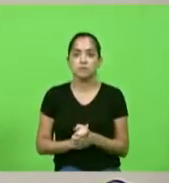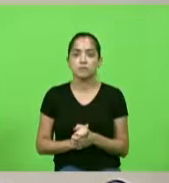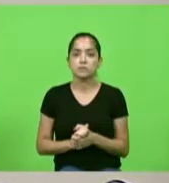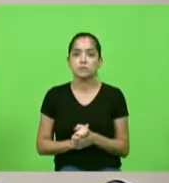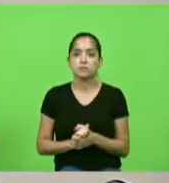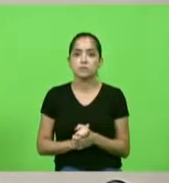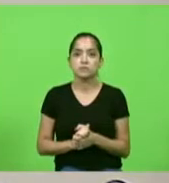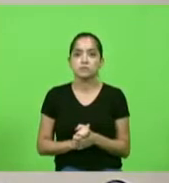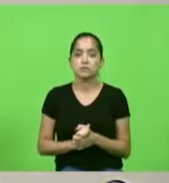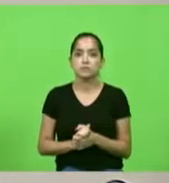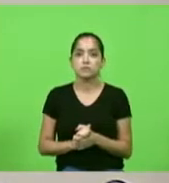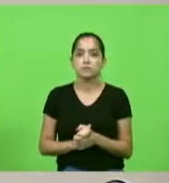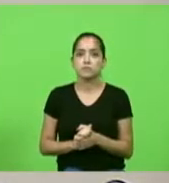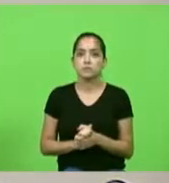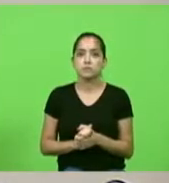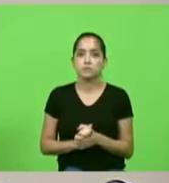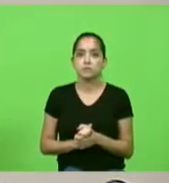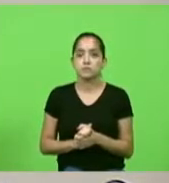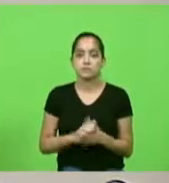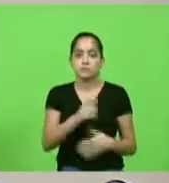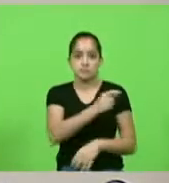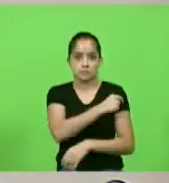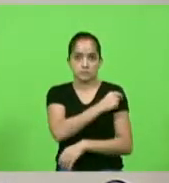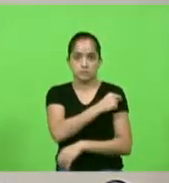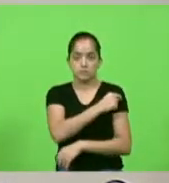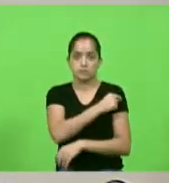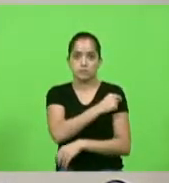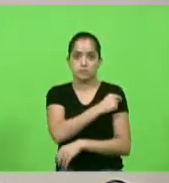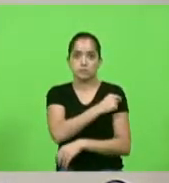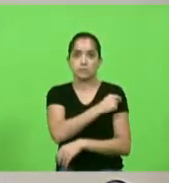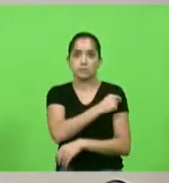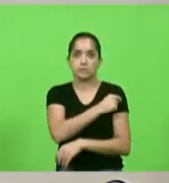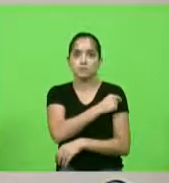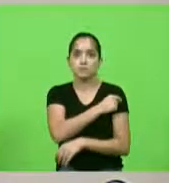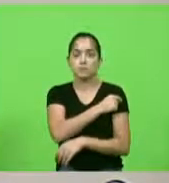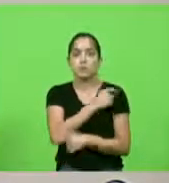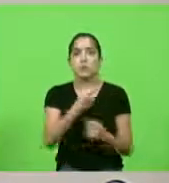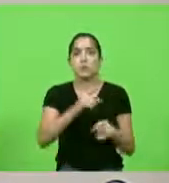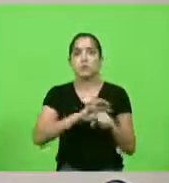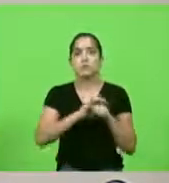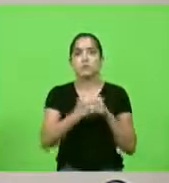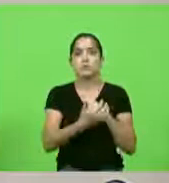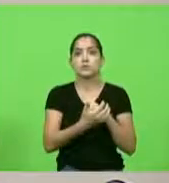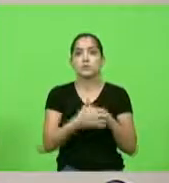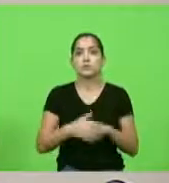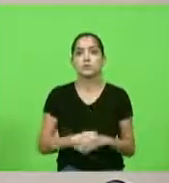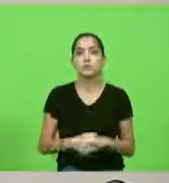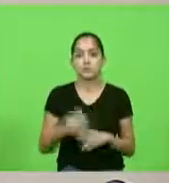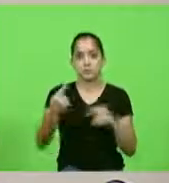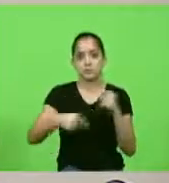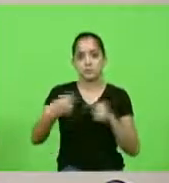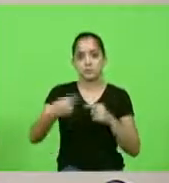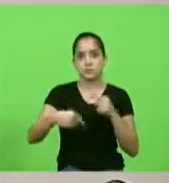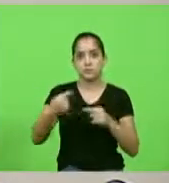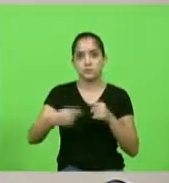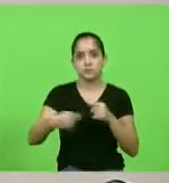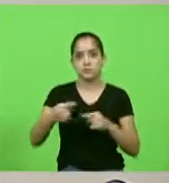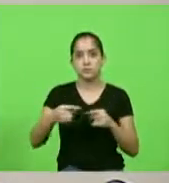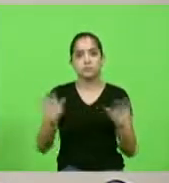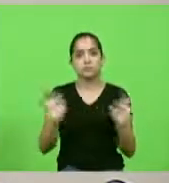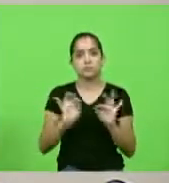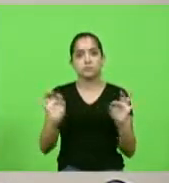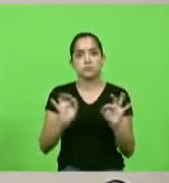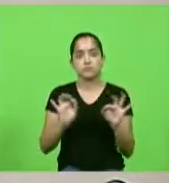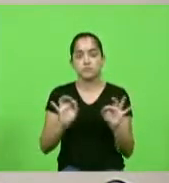prioridade para vacinação contra o Covid-19 em discussão não havendo quem